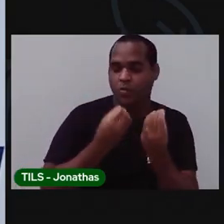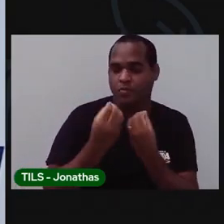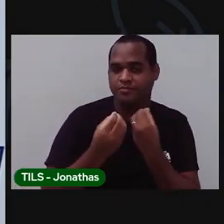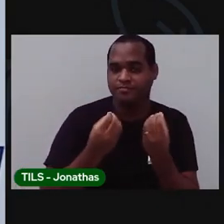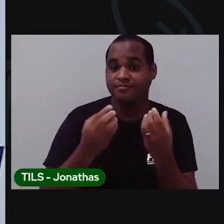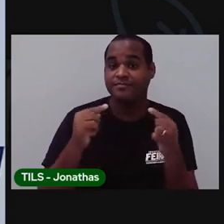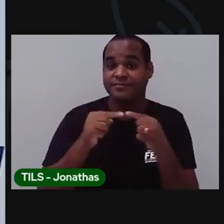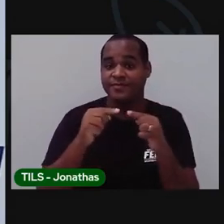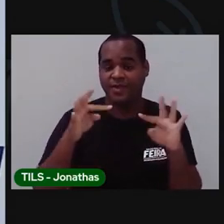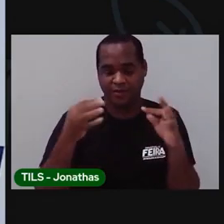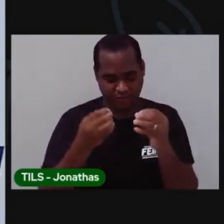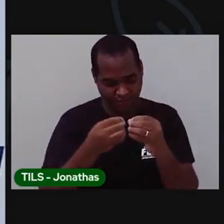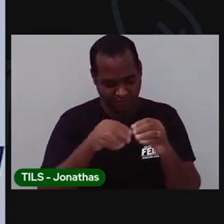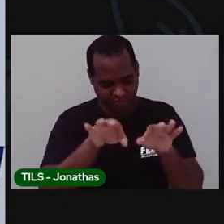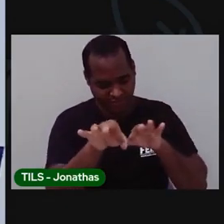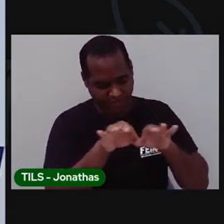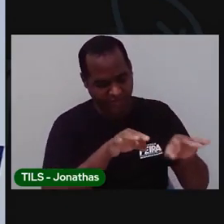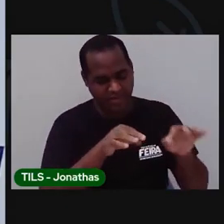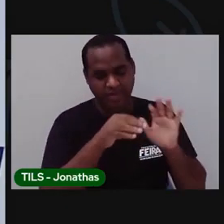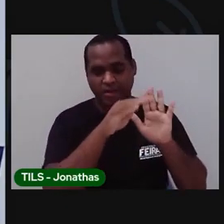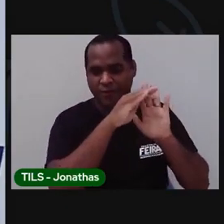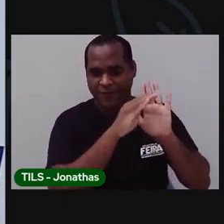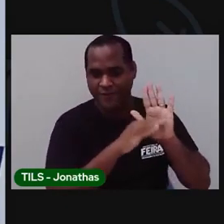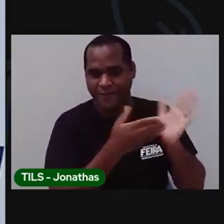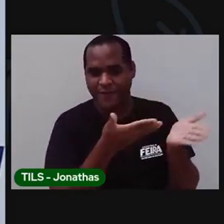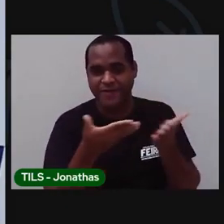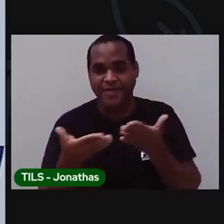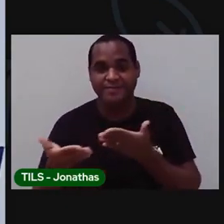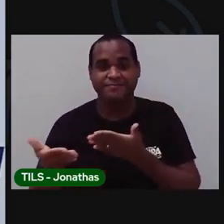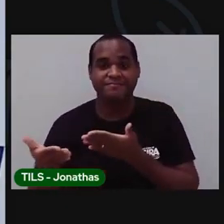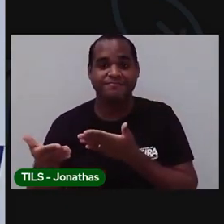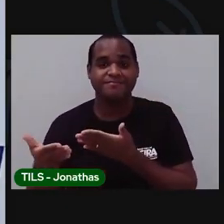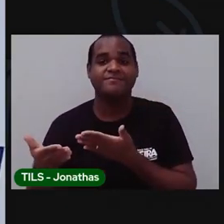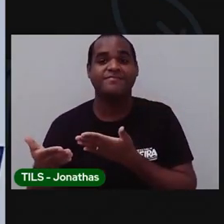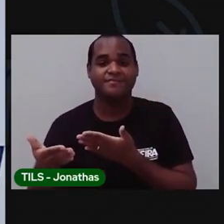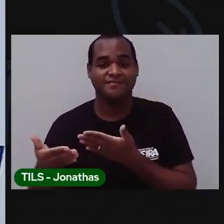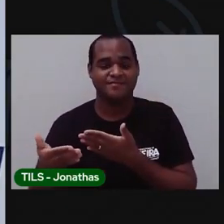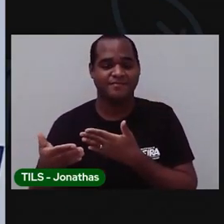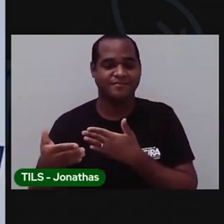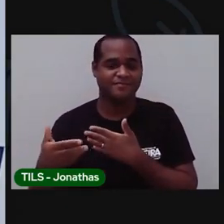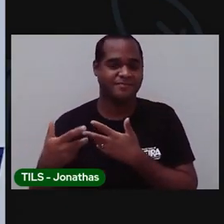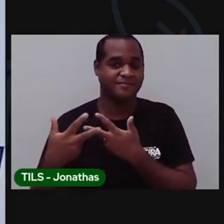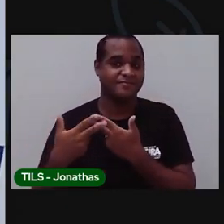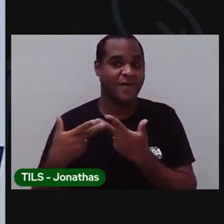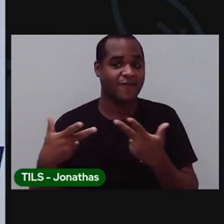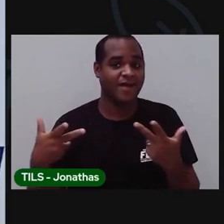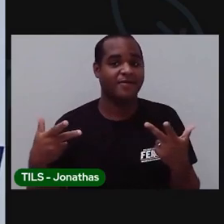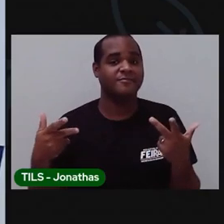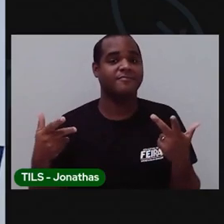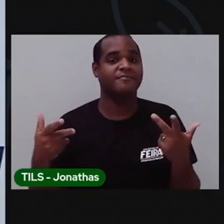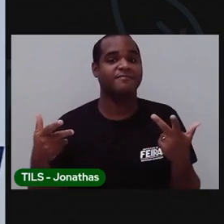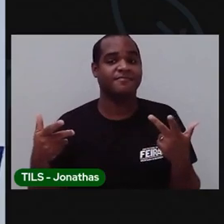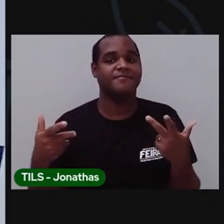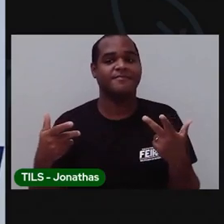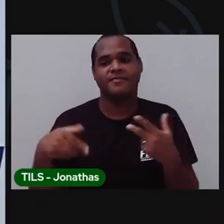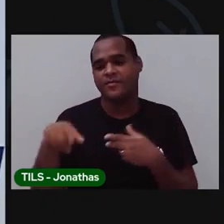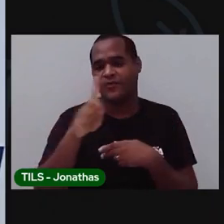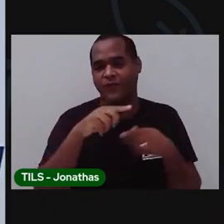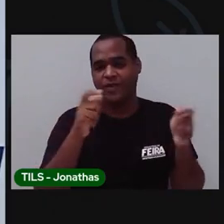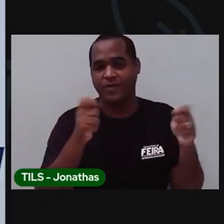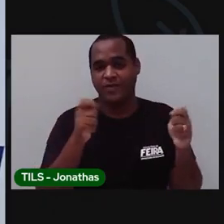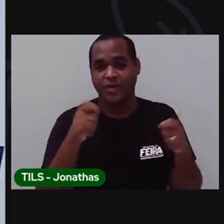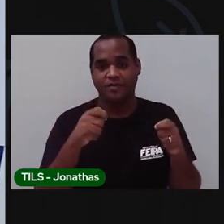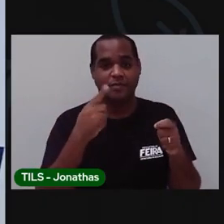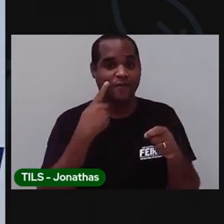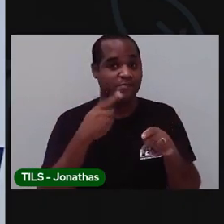tudo isso. Fazer a listinha de convidados. E o mais a gente precisaria? E aí, a gente vai estar